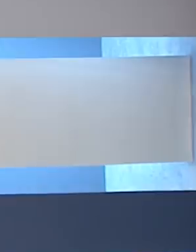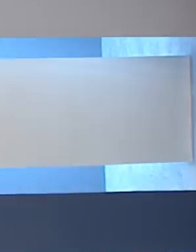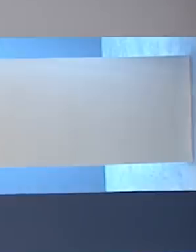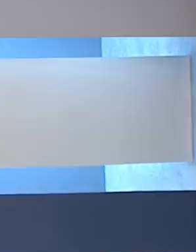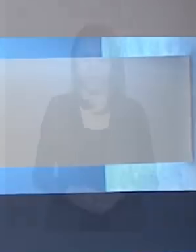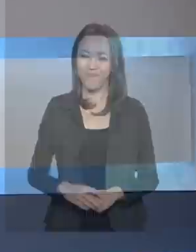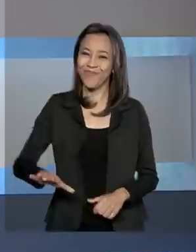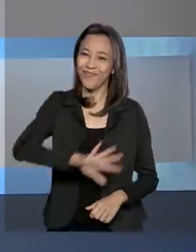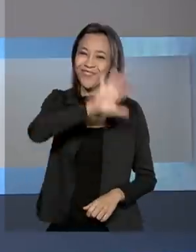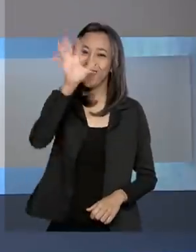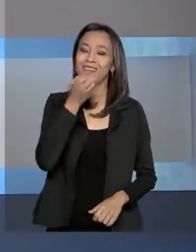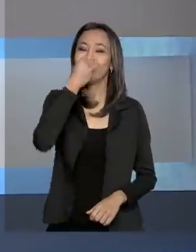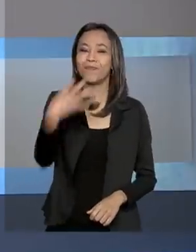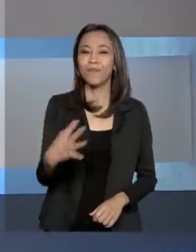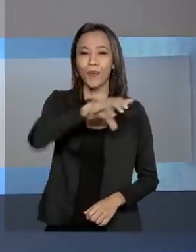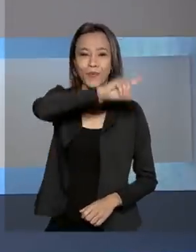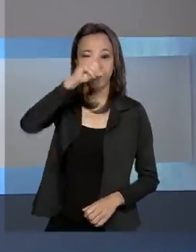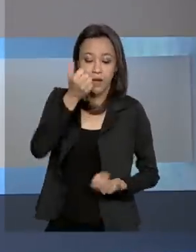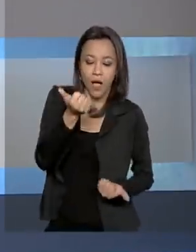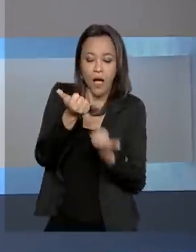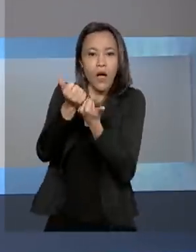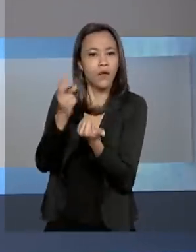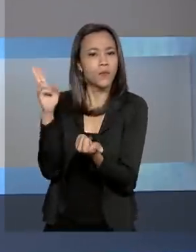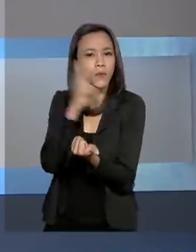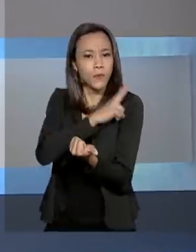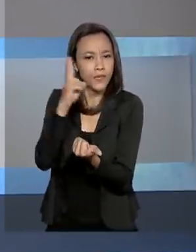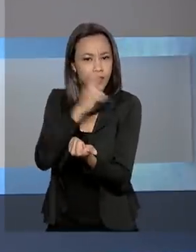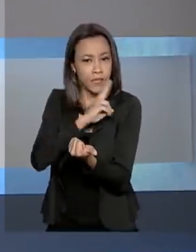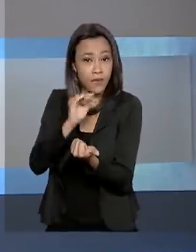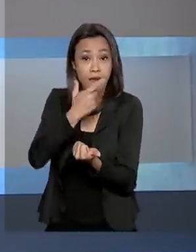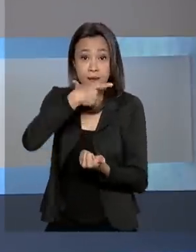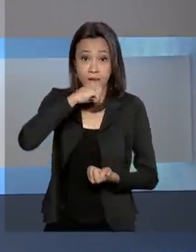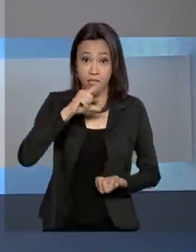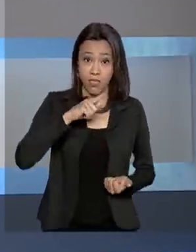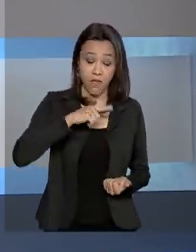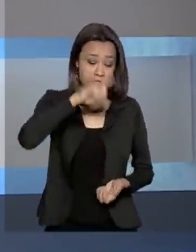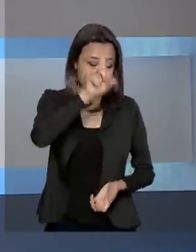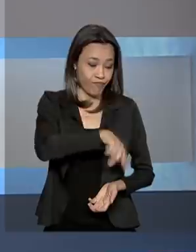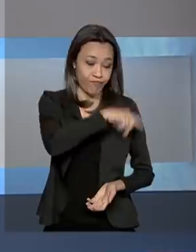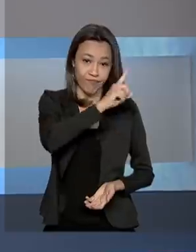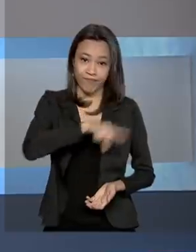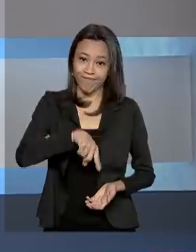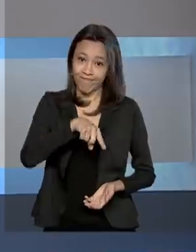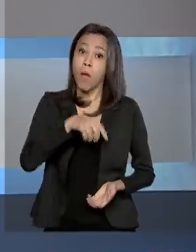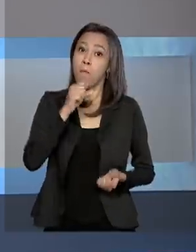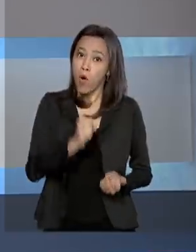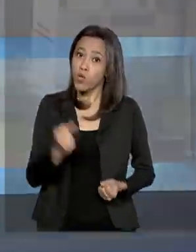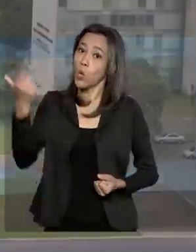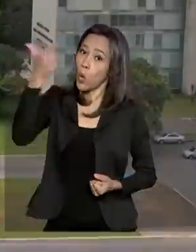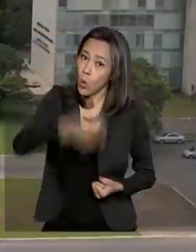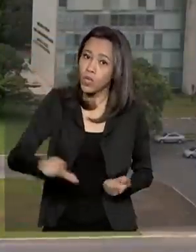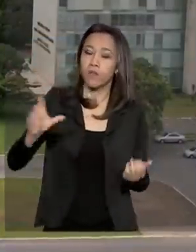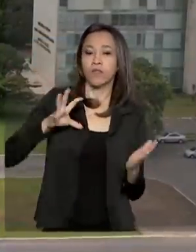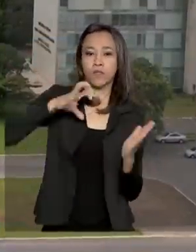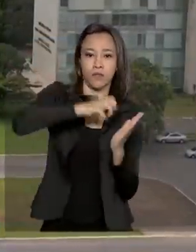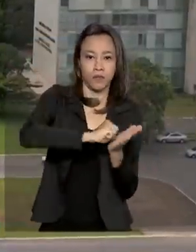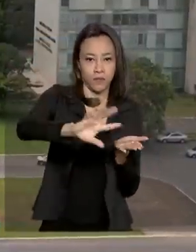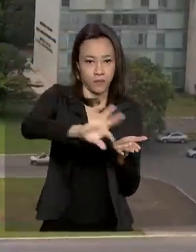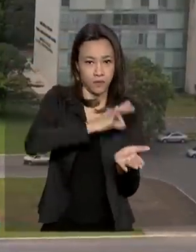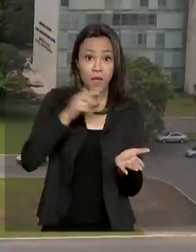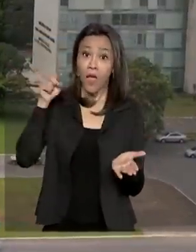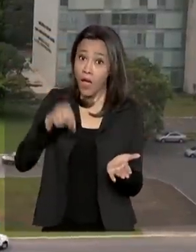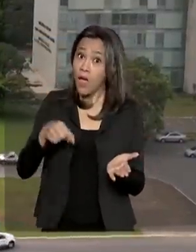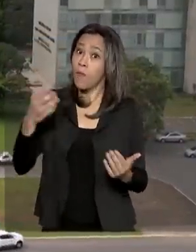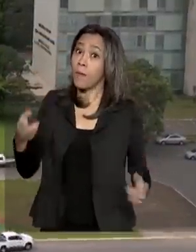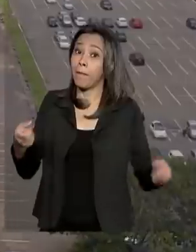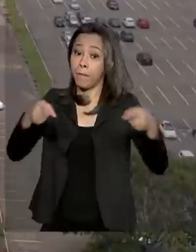Olá, bom dia! Auxílio emergencial. Quem teve benefício negado vai poder recorrer. Medida faz parte de